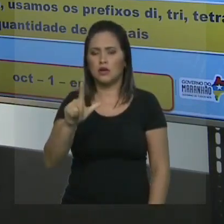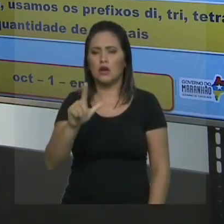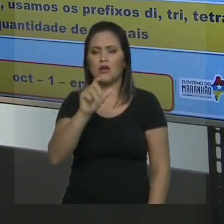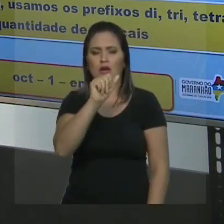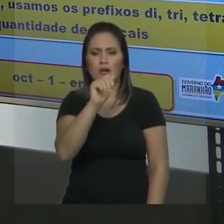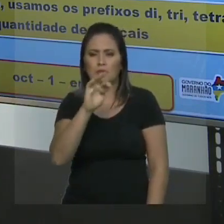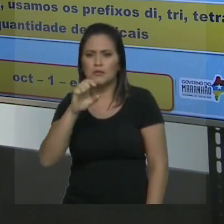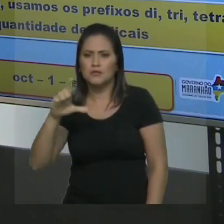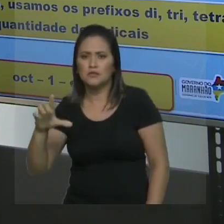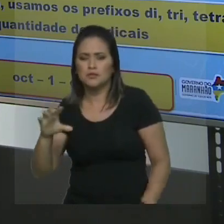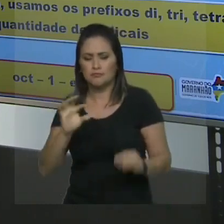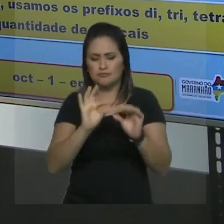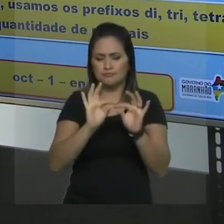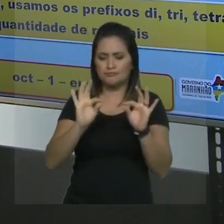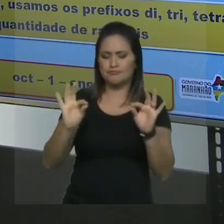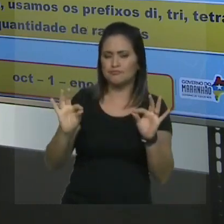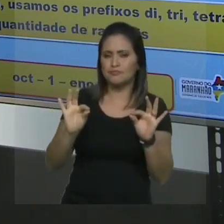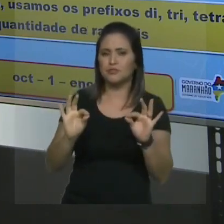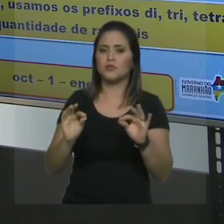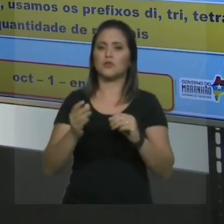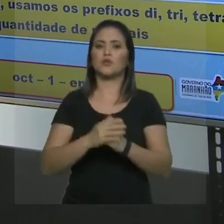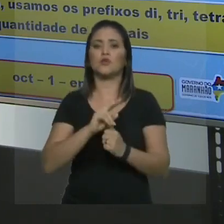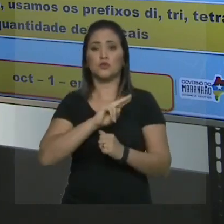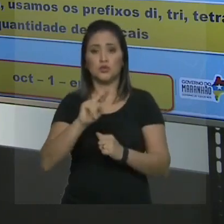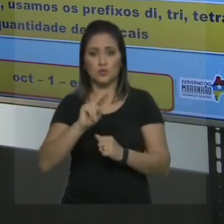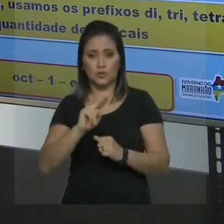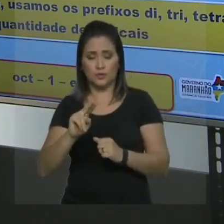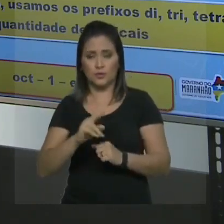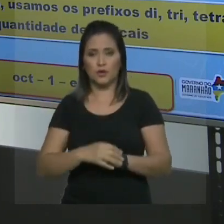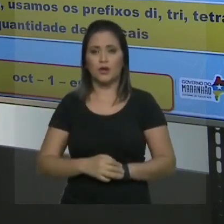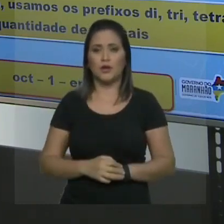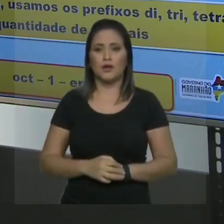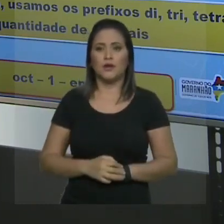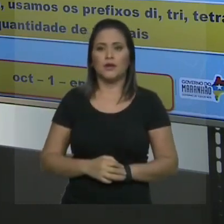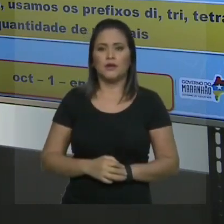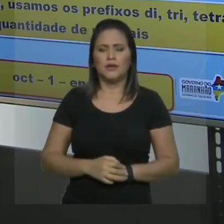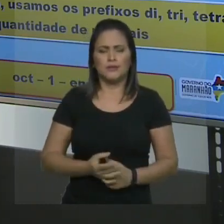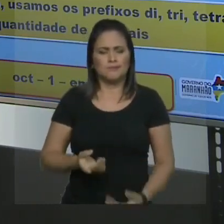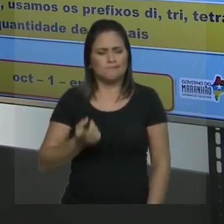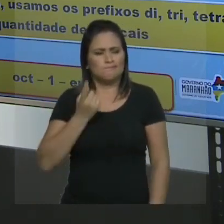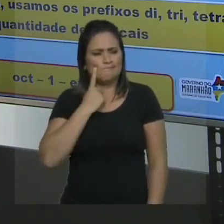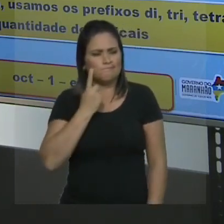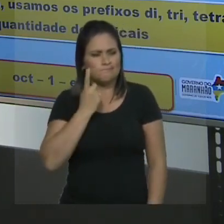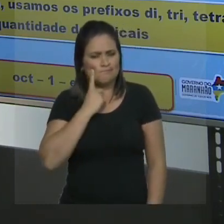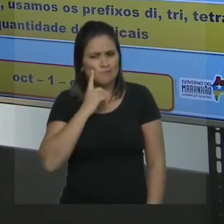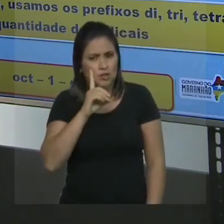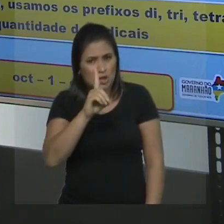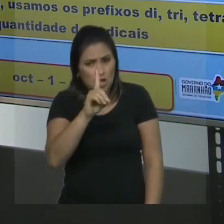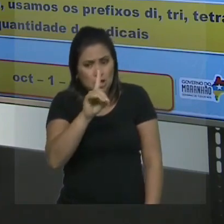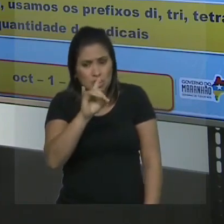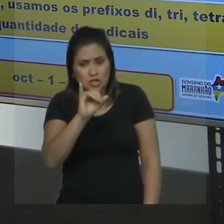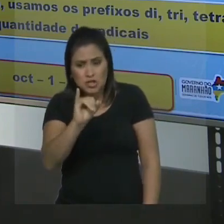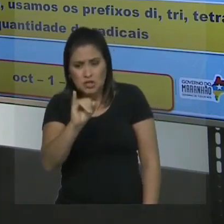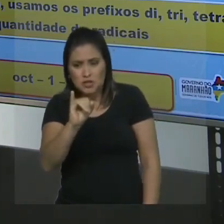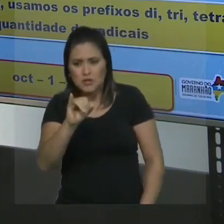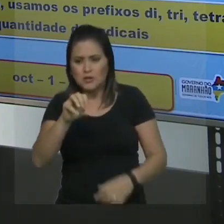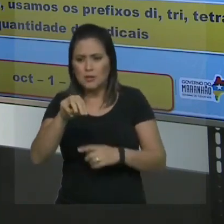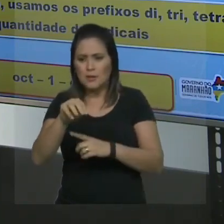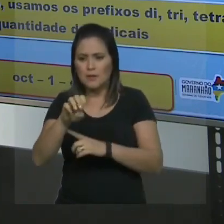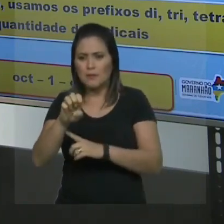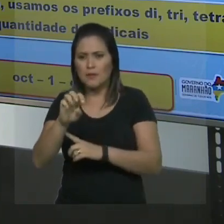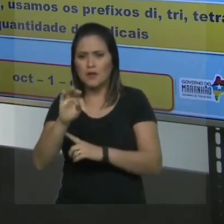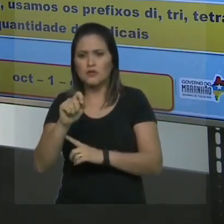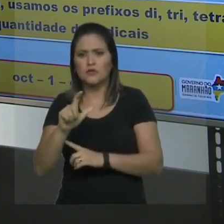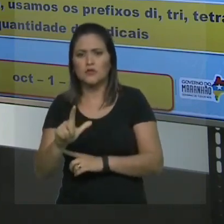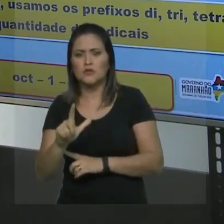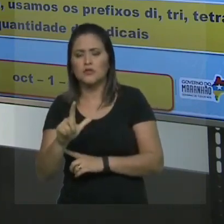Professor, tenho uma dúvida. O dimetil, o D aqui não vem primeiro do que o E? Sim, mas o detalhe importante aqui é que D